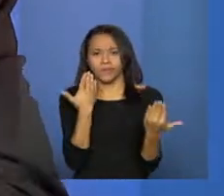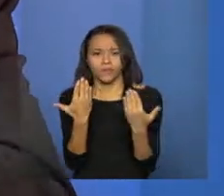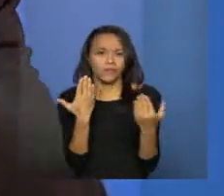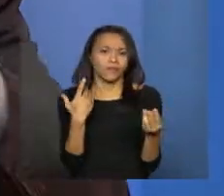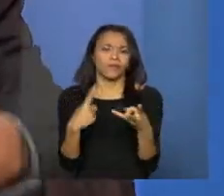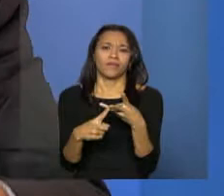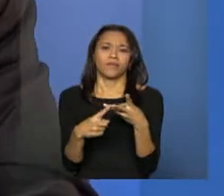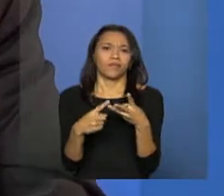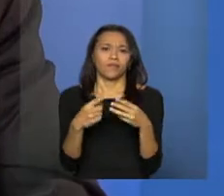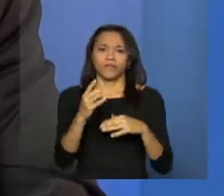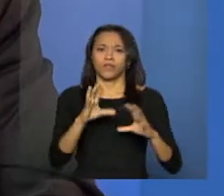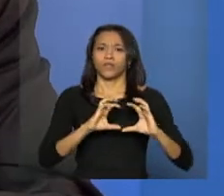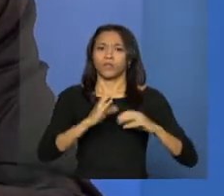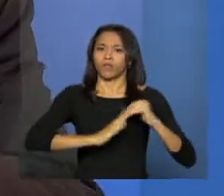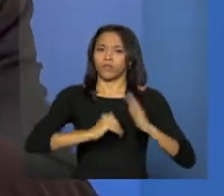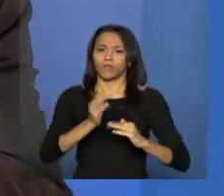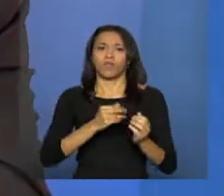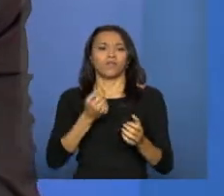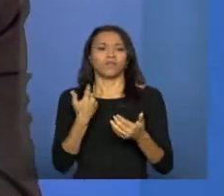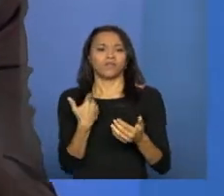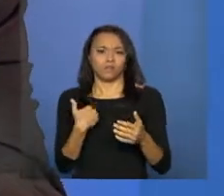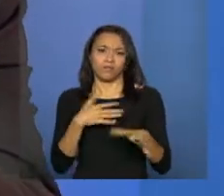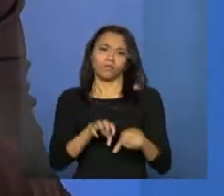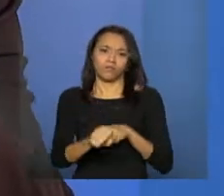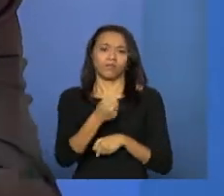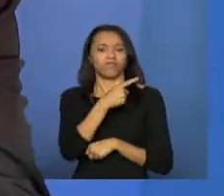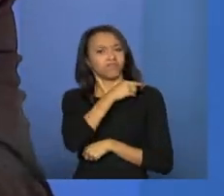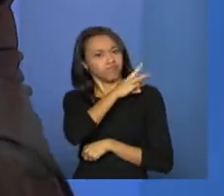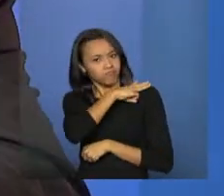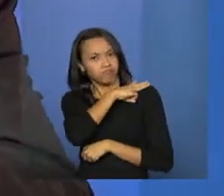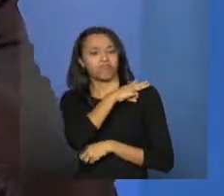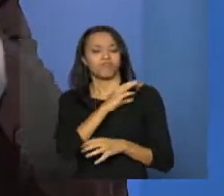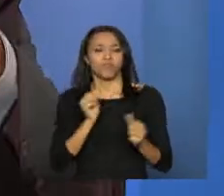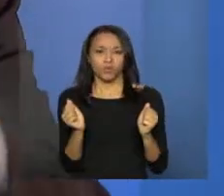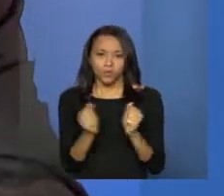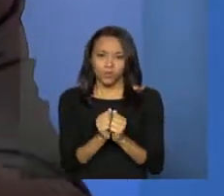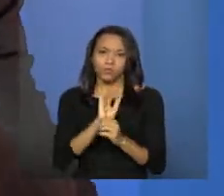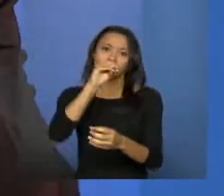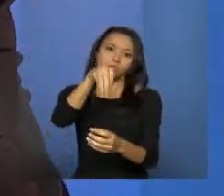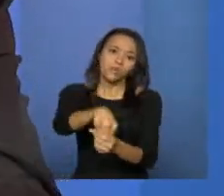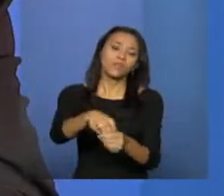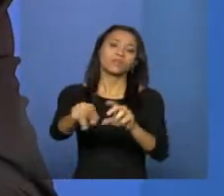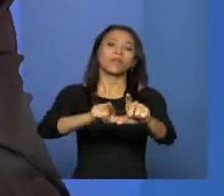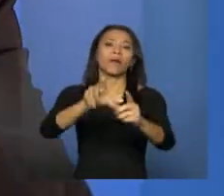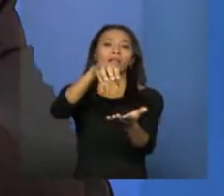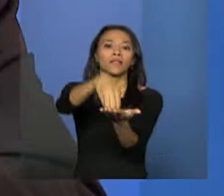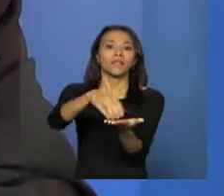ensino médio no âmbito da proteção social especial de média e complexidade no CREAS pode.